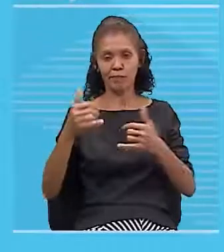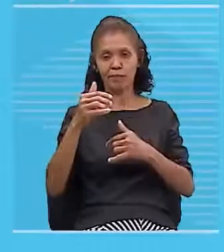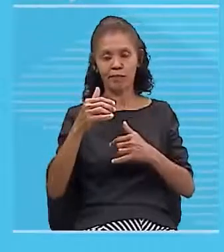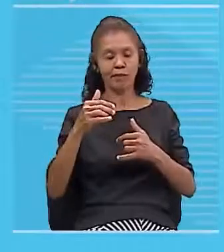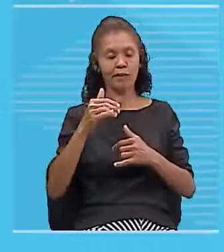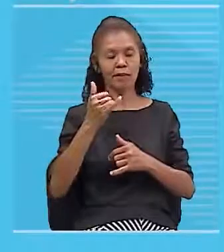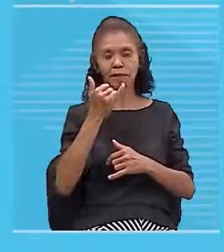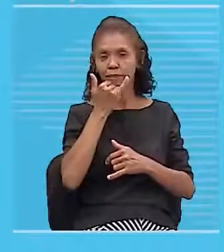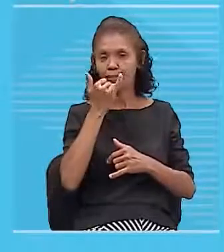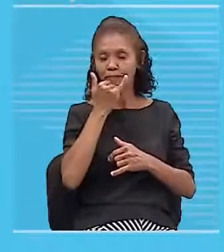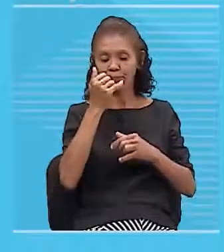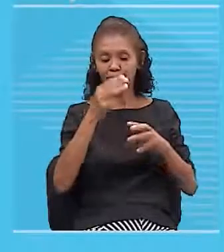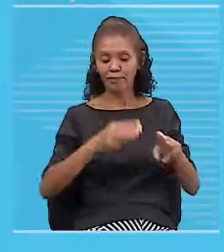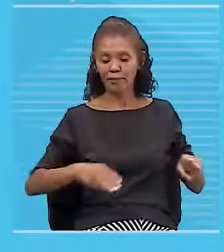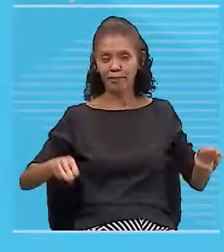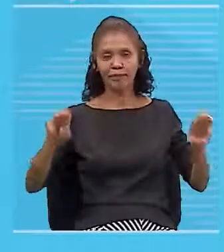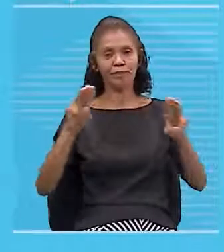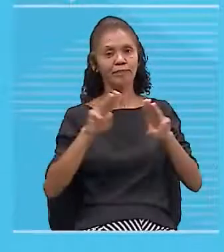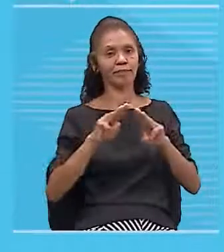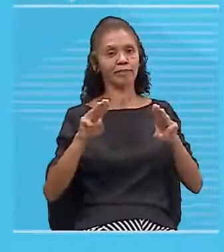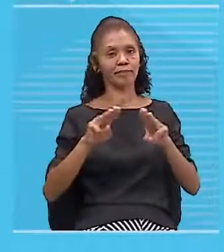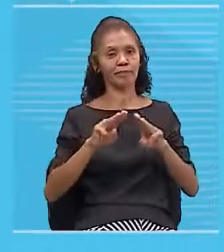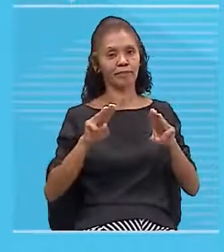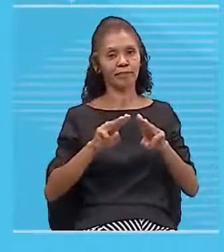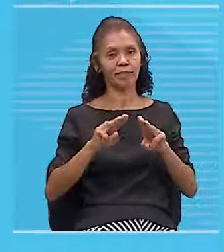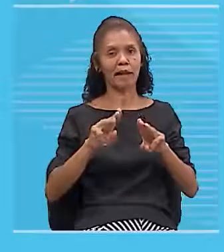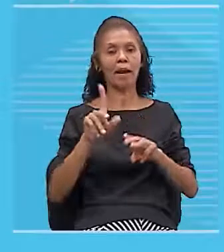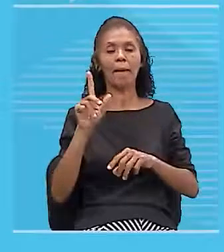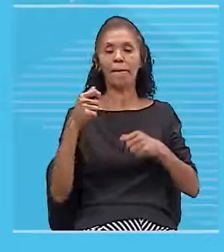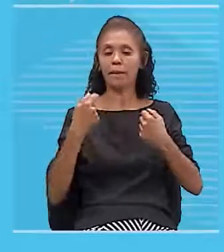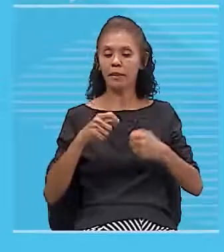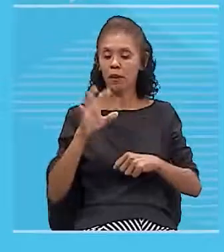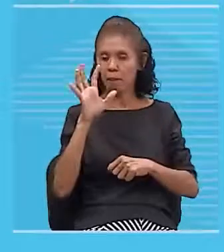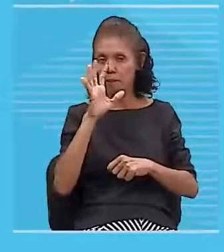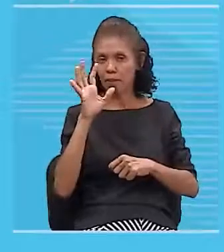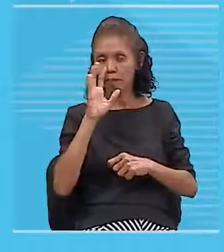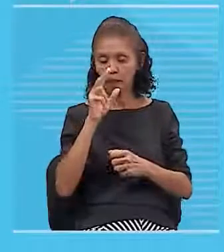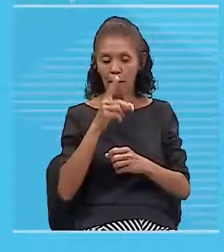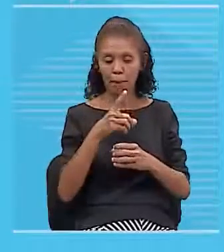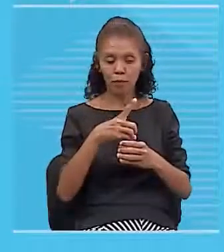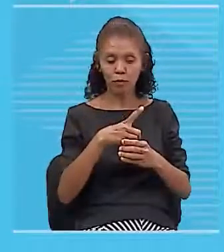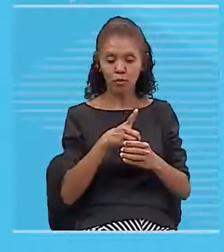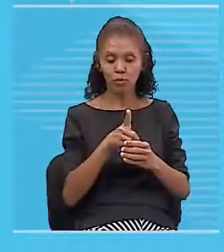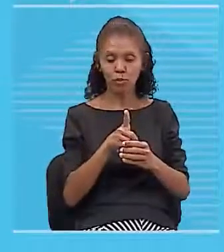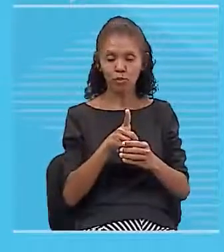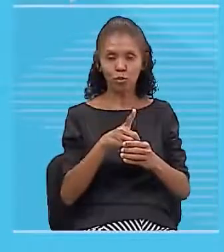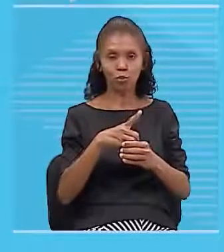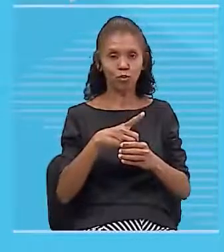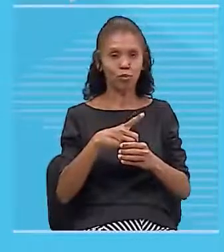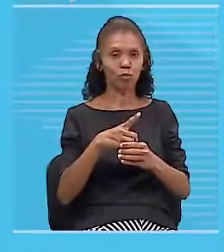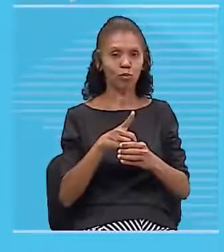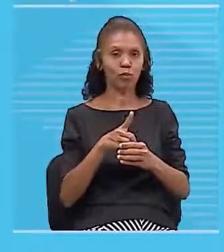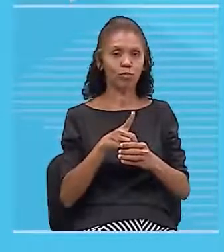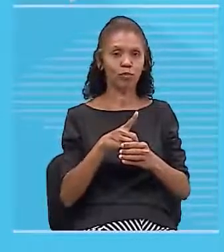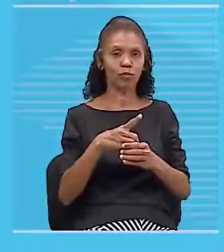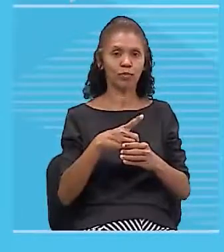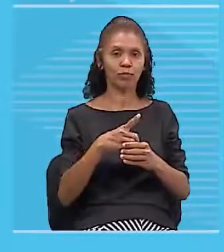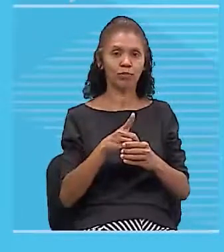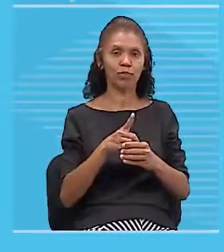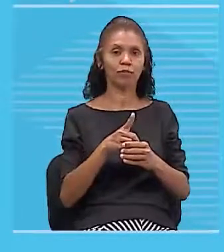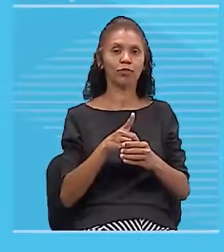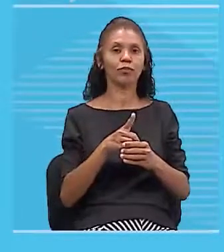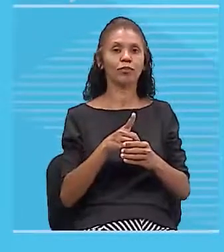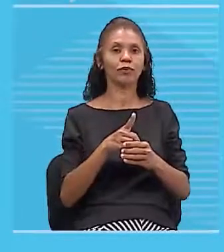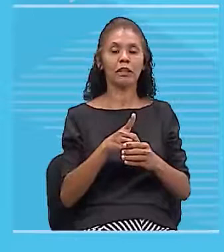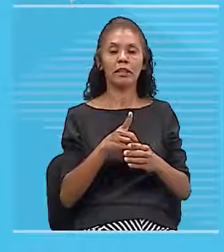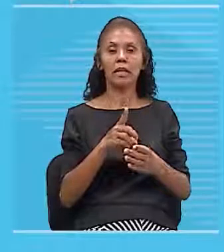Então você tem que se preocupar em observar isso, que a orientação dela é sempre do